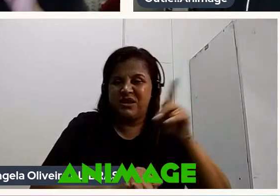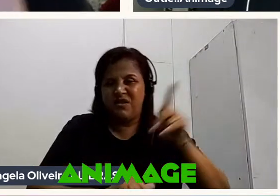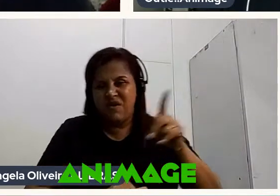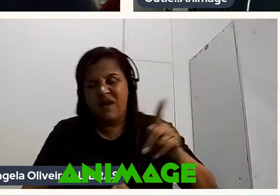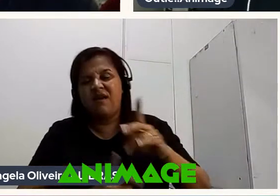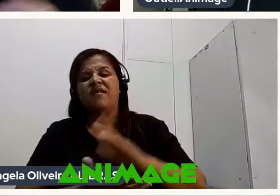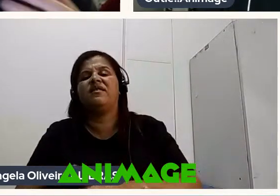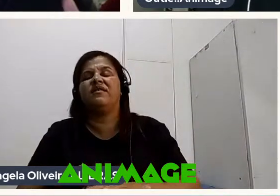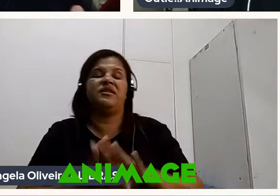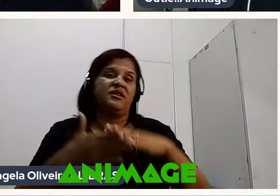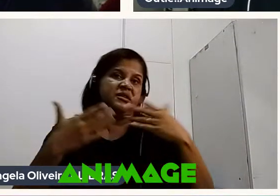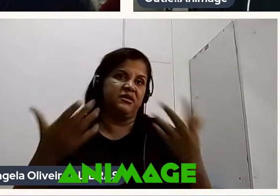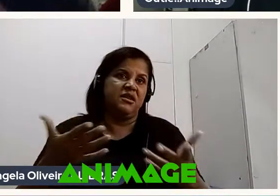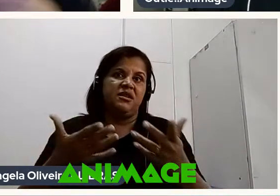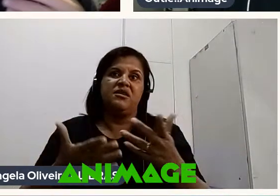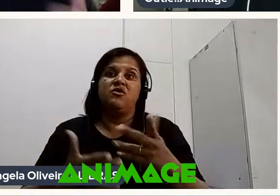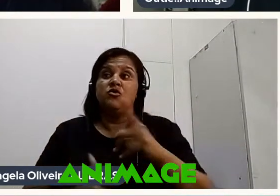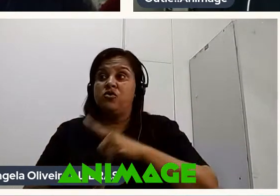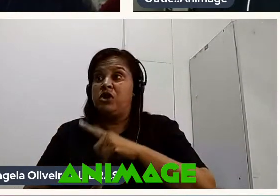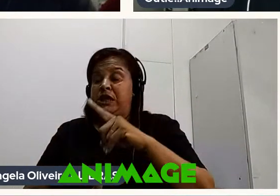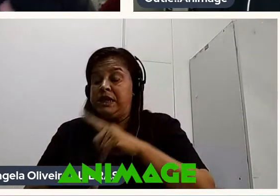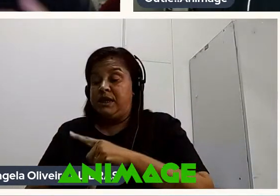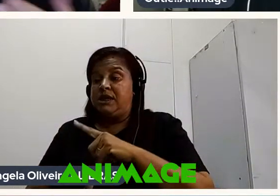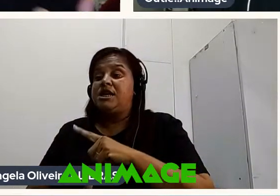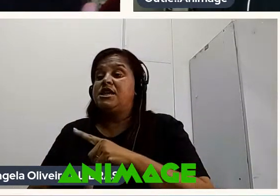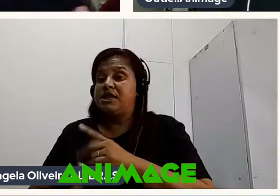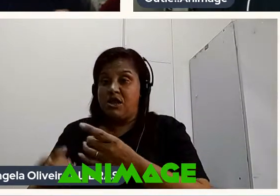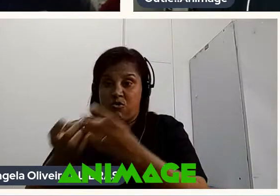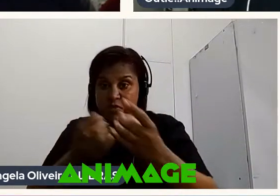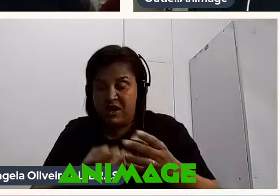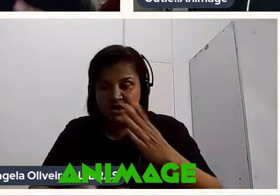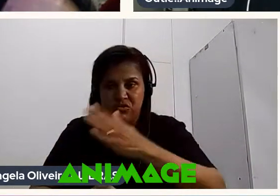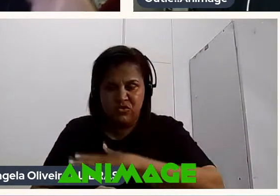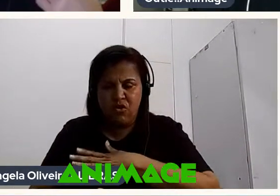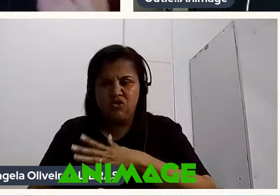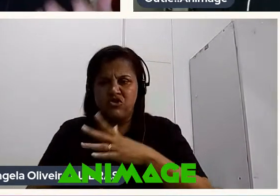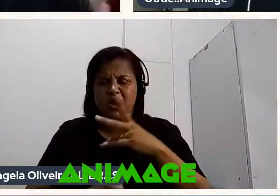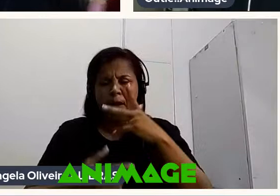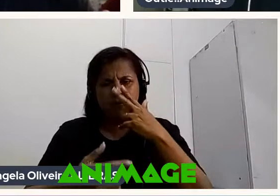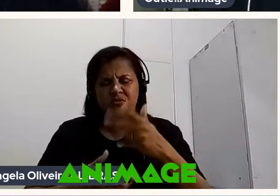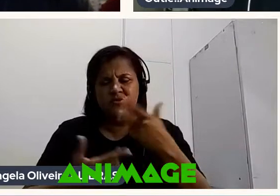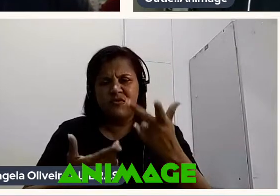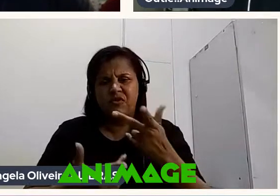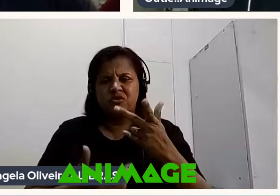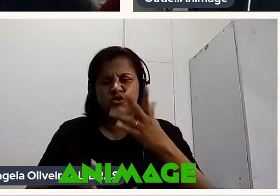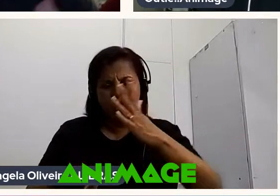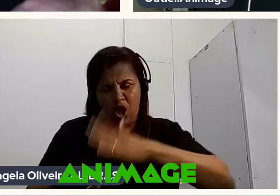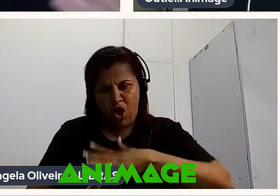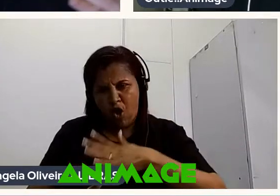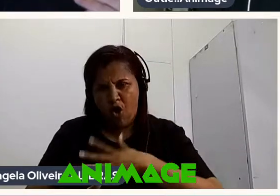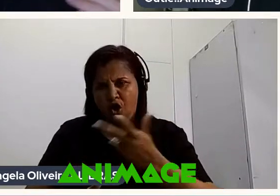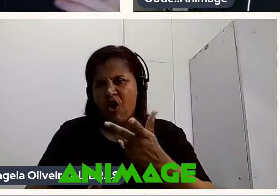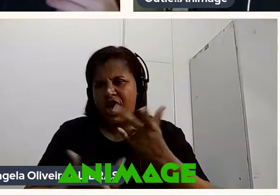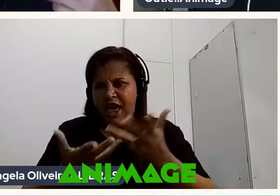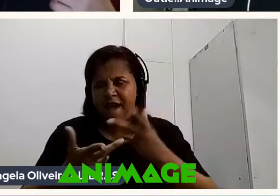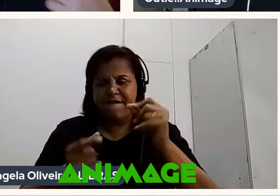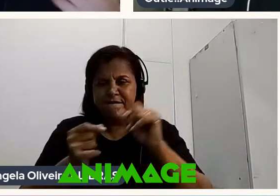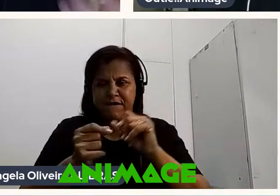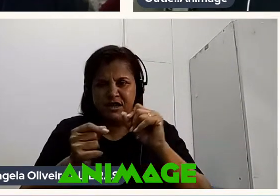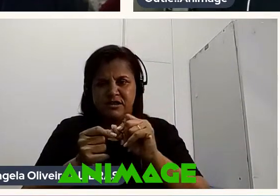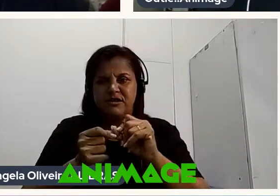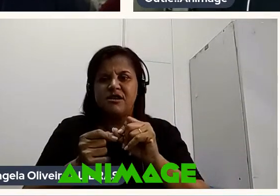Então assim Tem o mercado Se você gosta Eu acho Por isso que eu falo Que se você está afim De fazer E